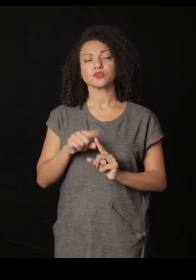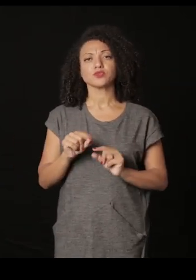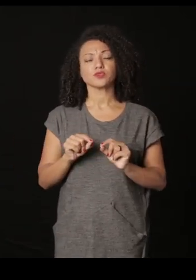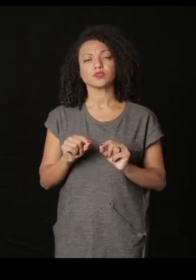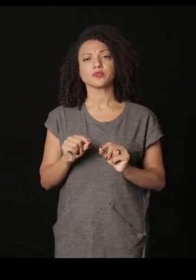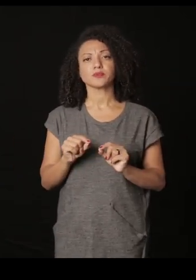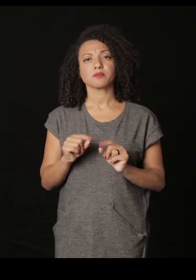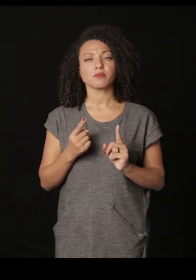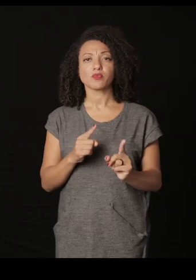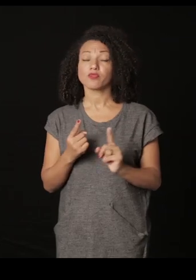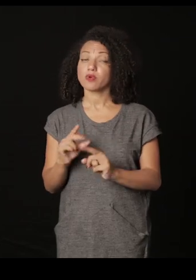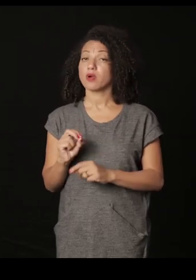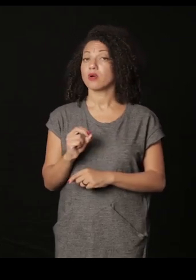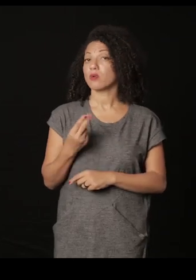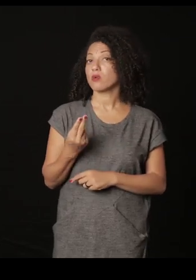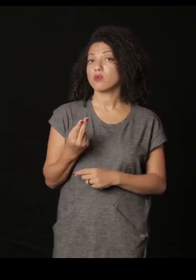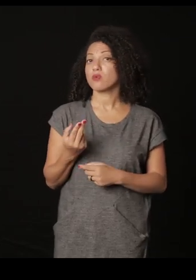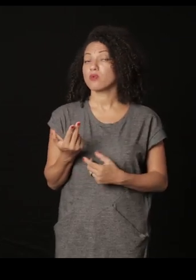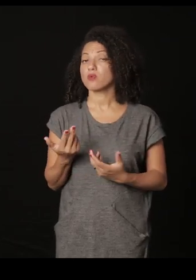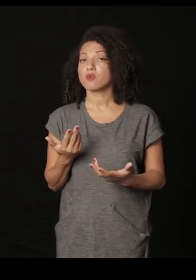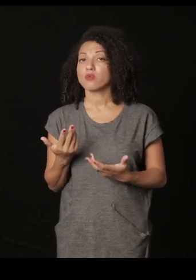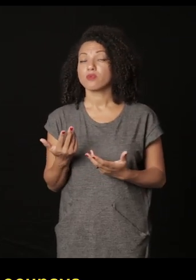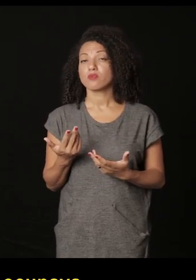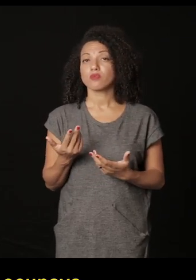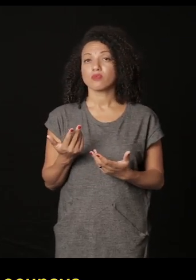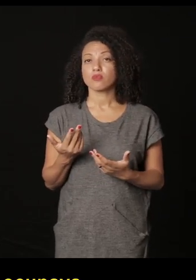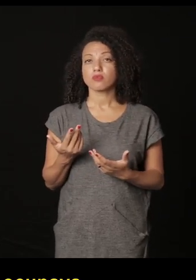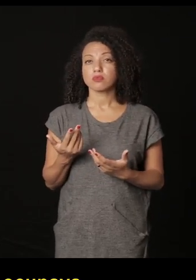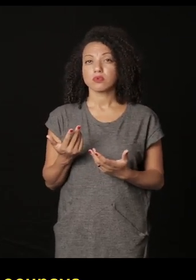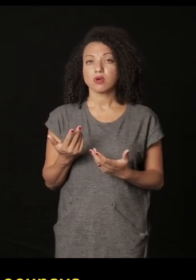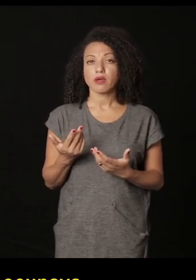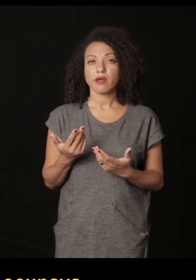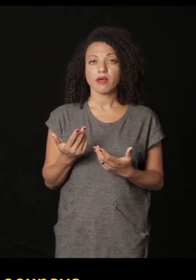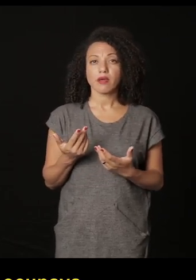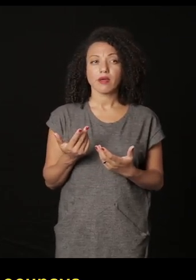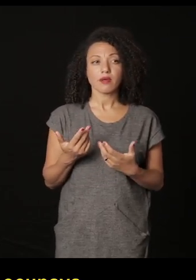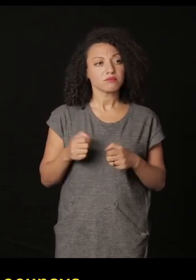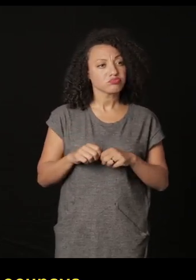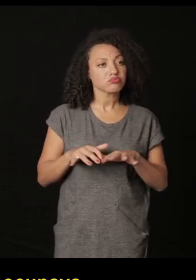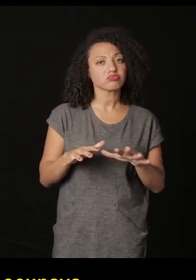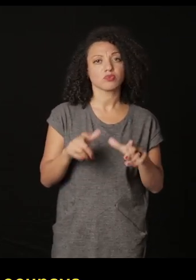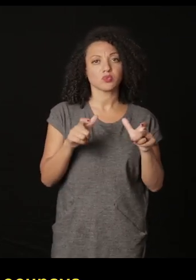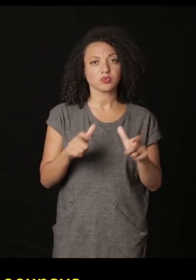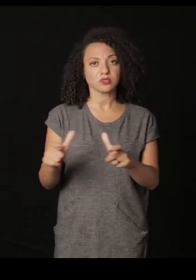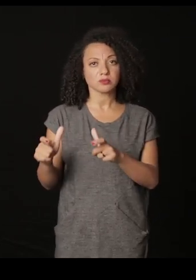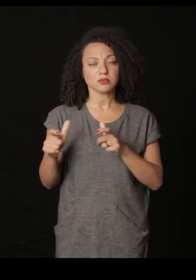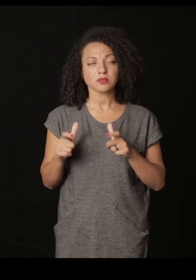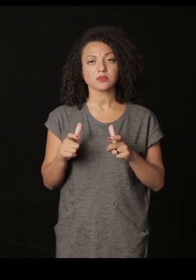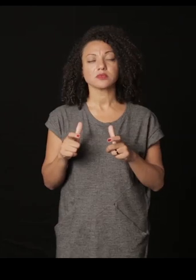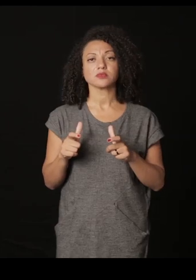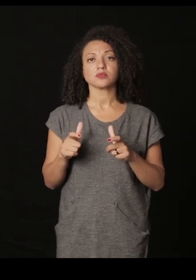provocar ou imantar os espaços que ele ocupava